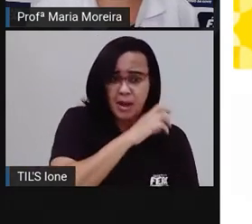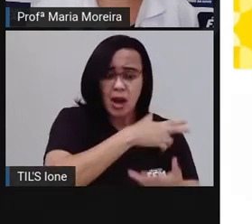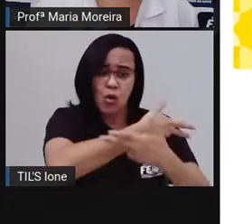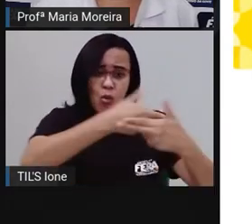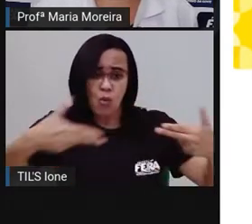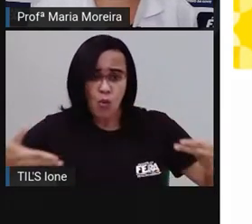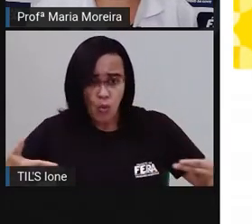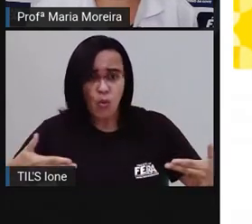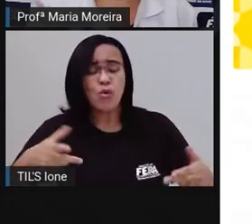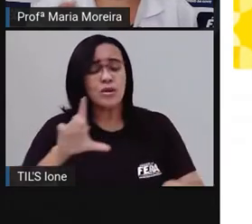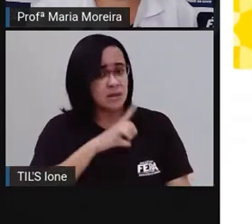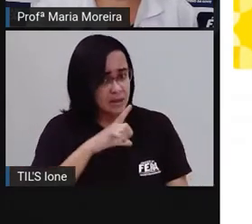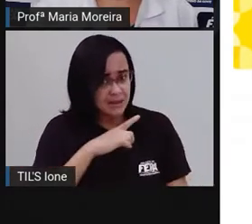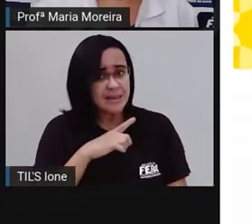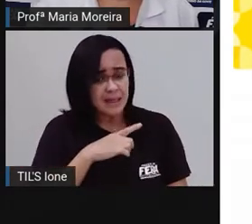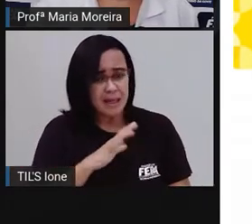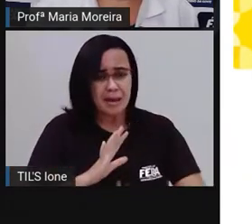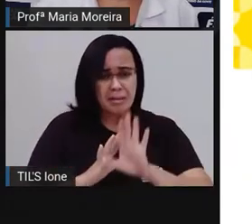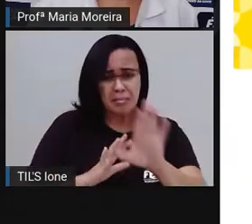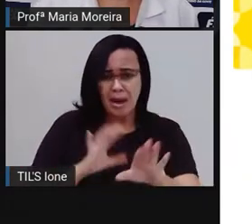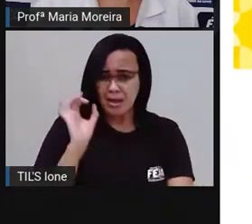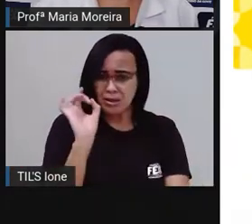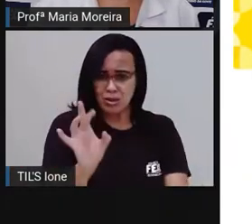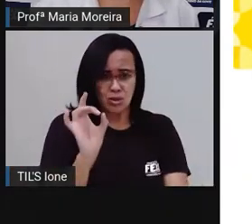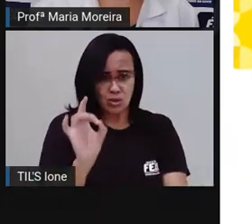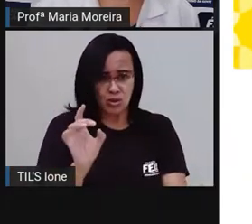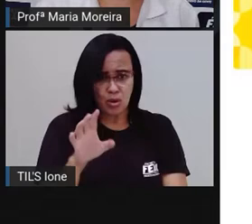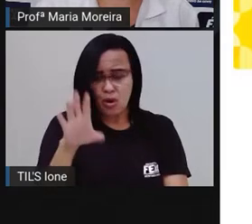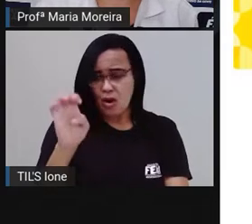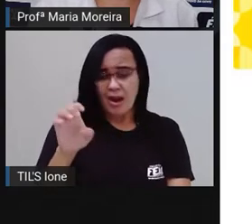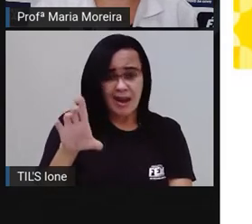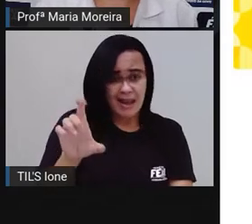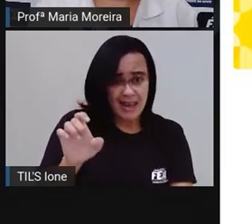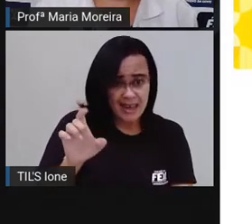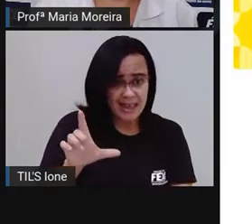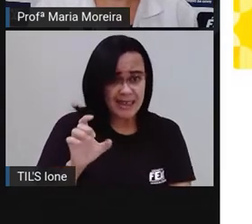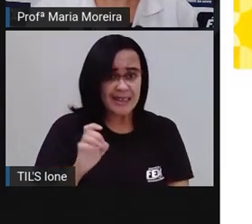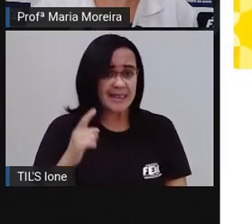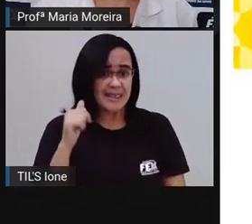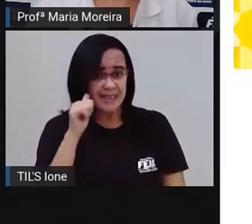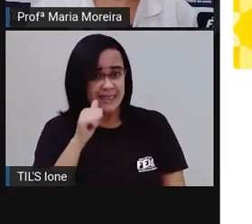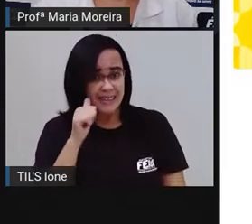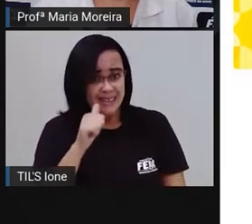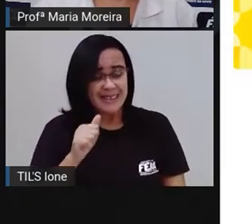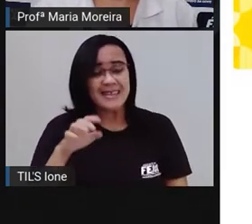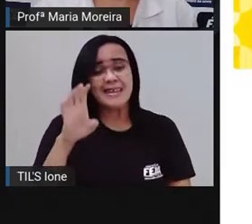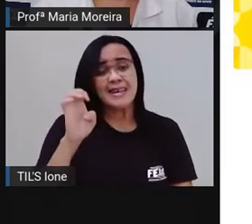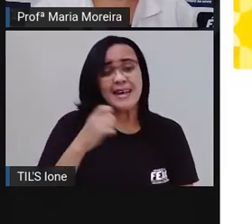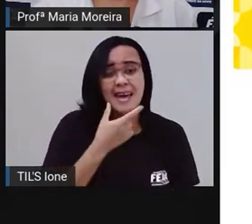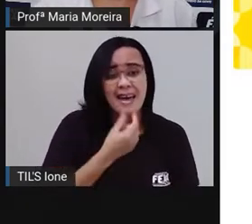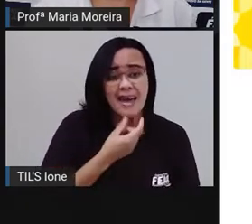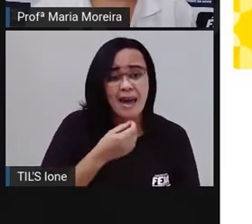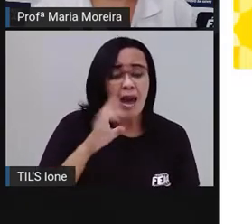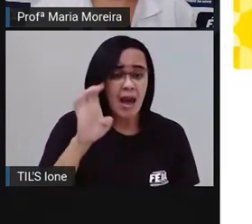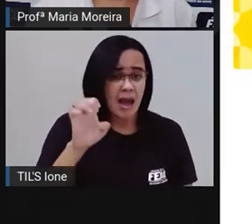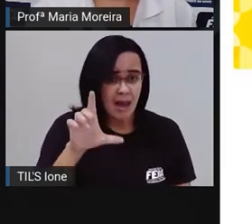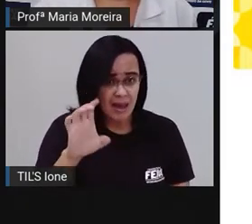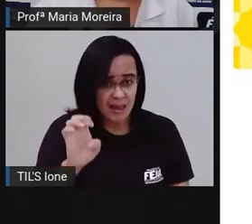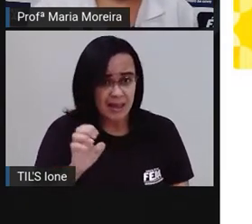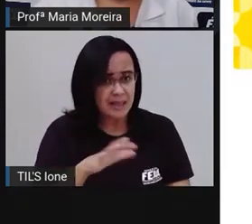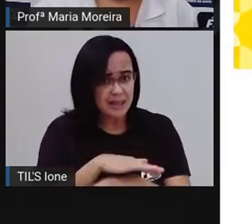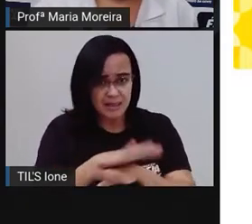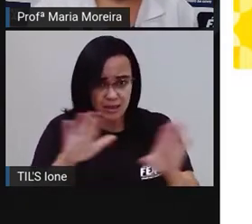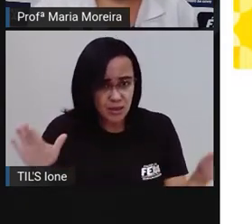pessoais não são apenas ele, ela e eles. Temos também eu, tu, nós, vós,